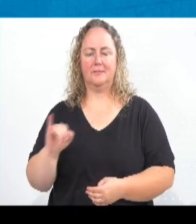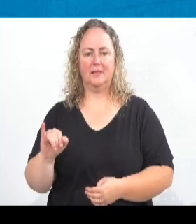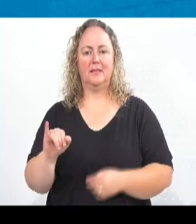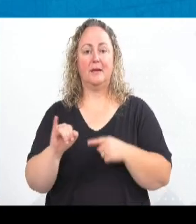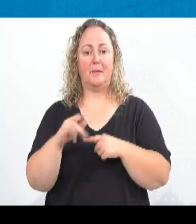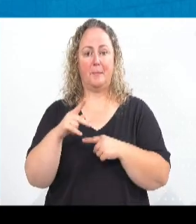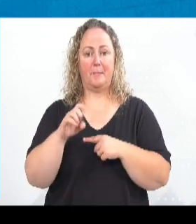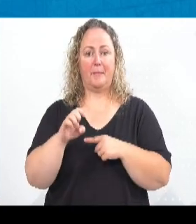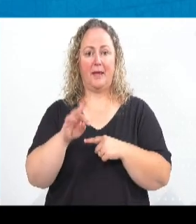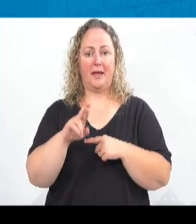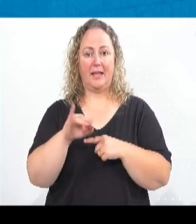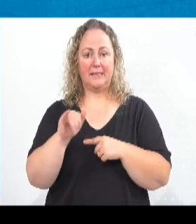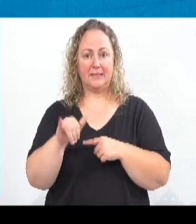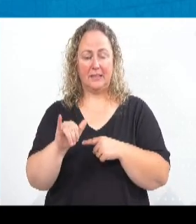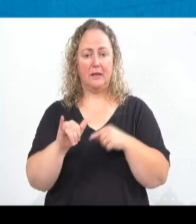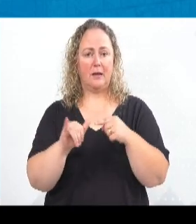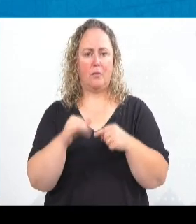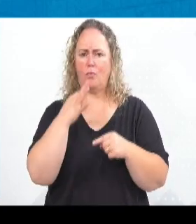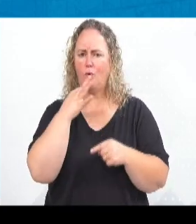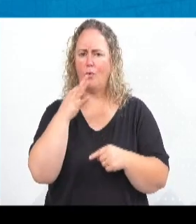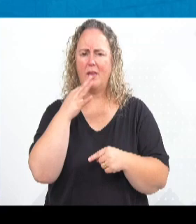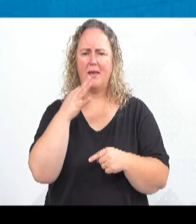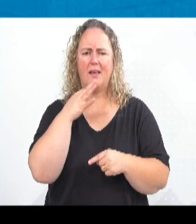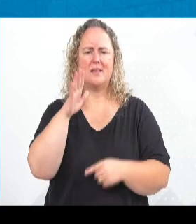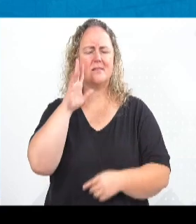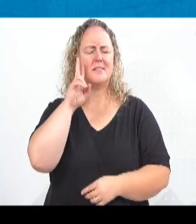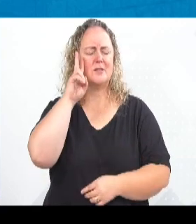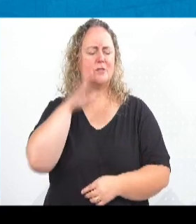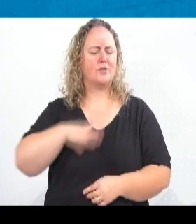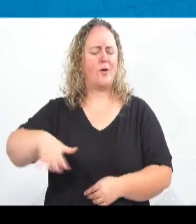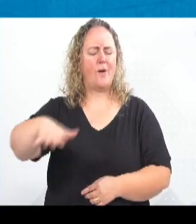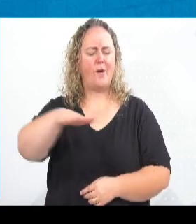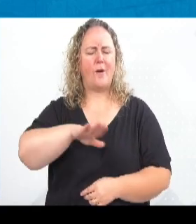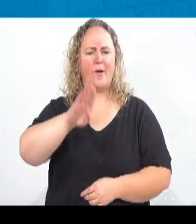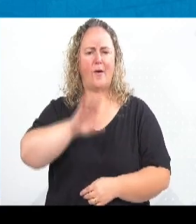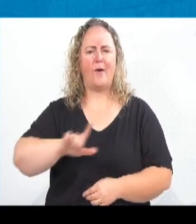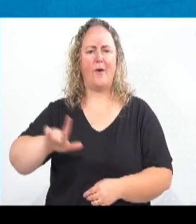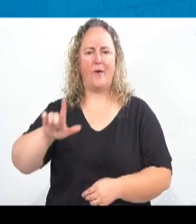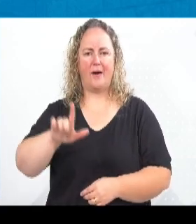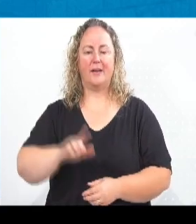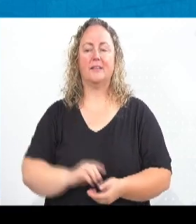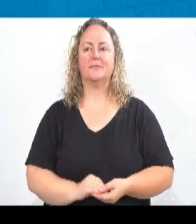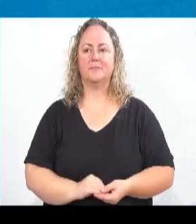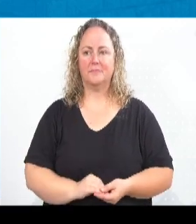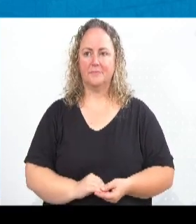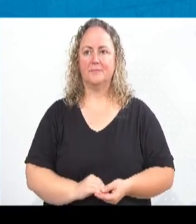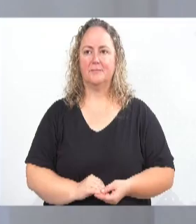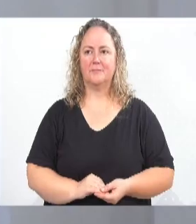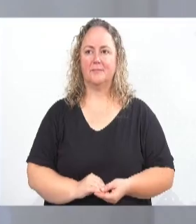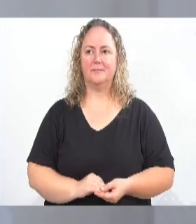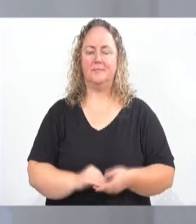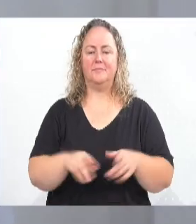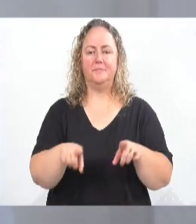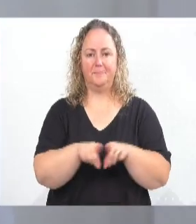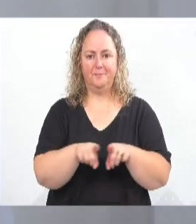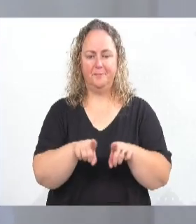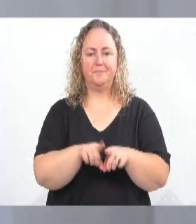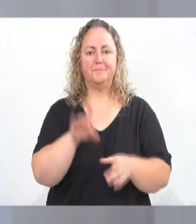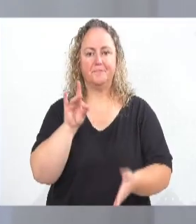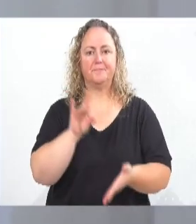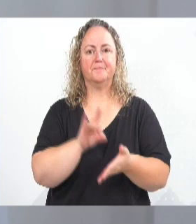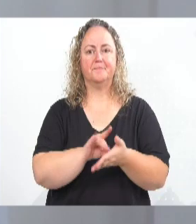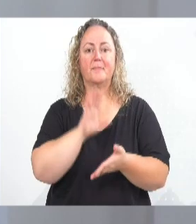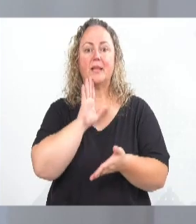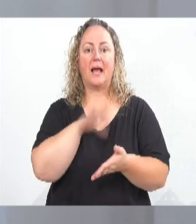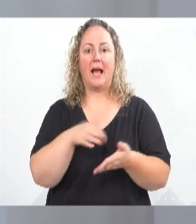histórico da cidade do Bumenau, então quero aqui, mais uma vez, parabenizar. Não poderia também deixar de estar trazendo nesta